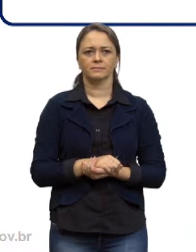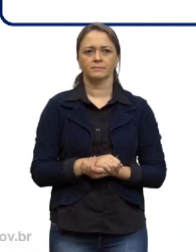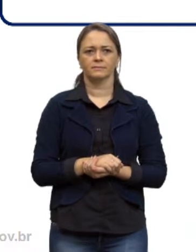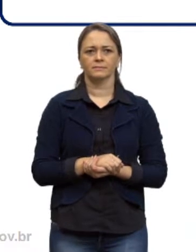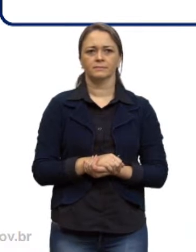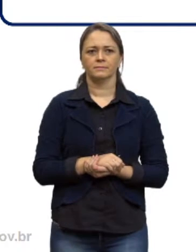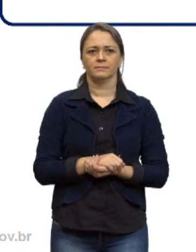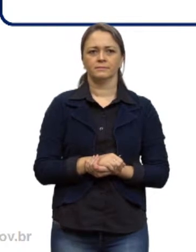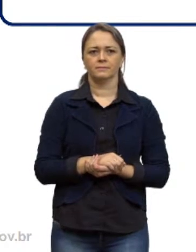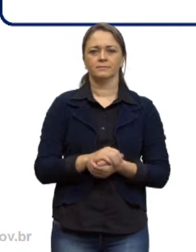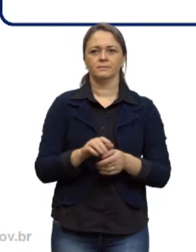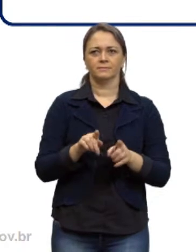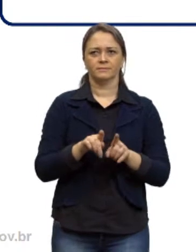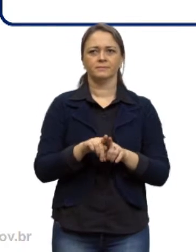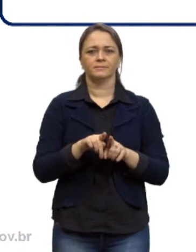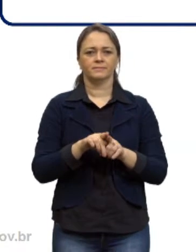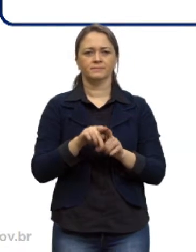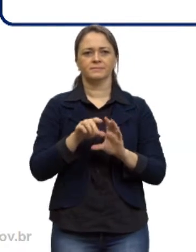crescente,